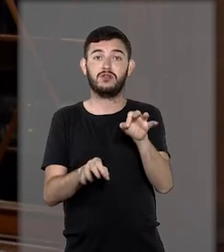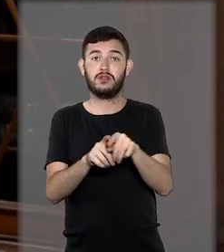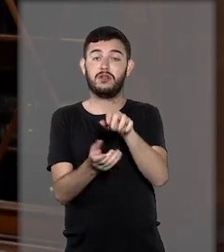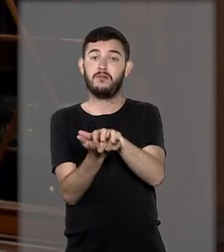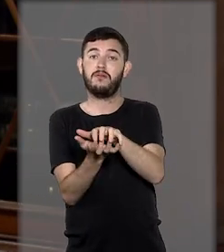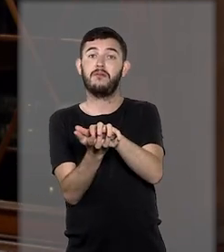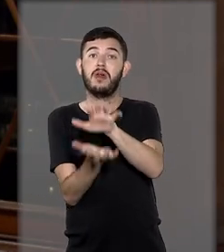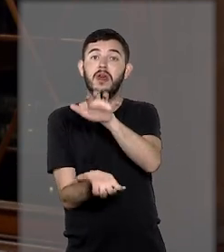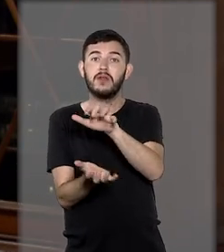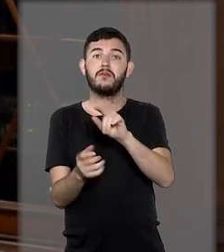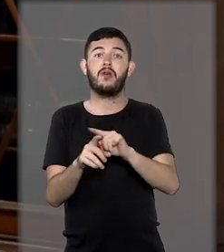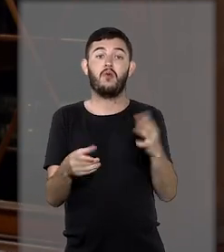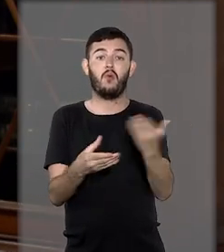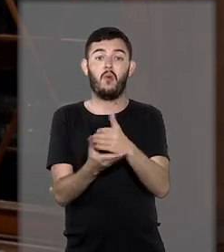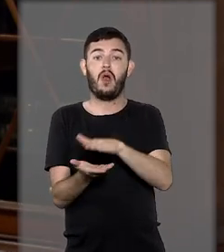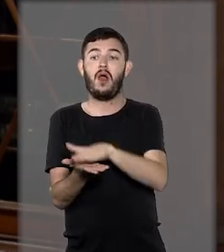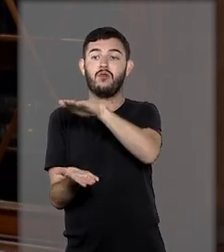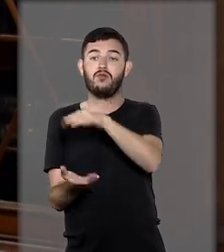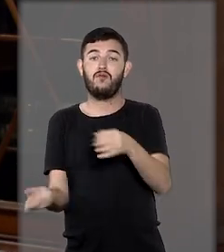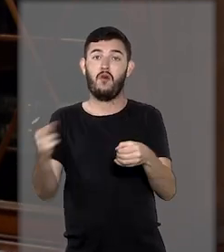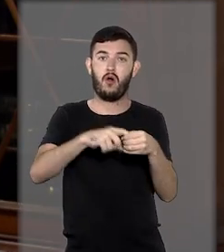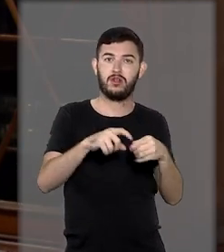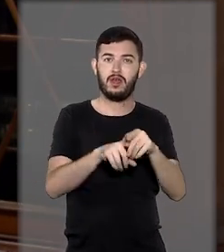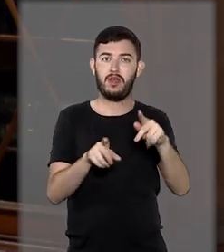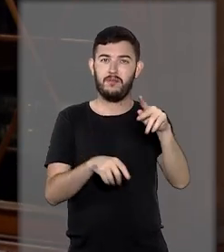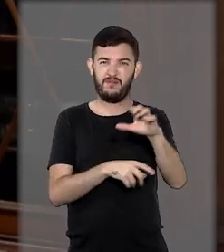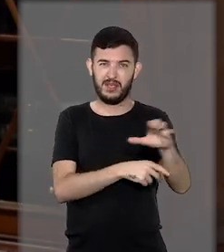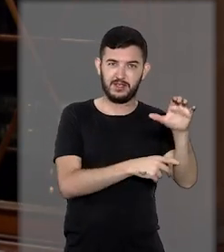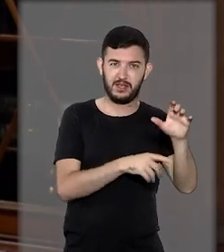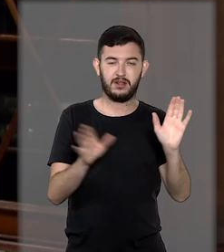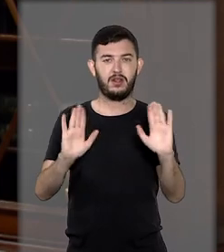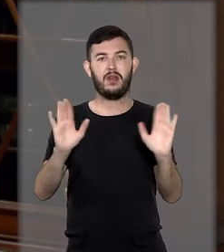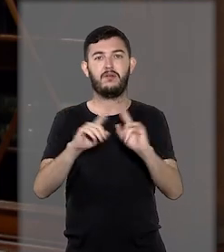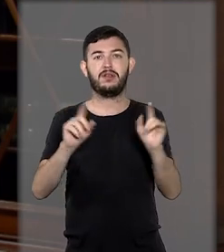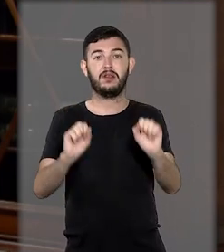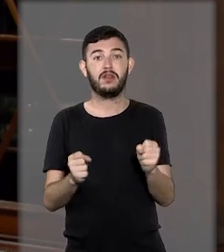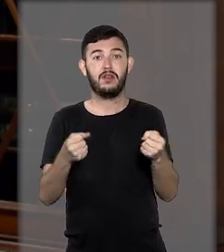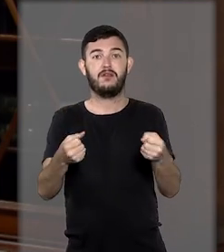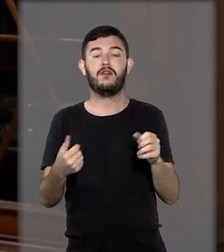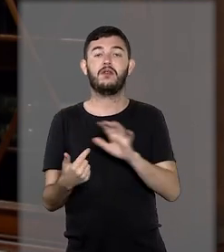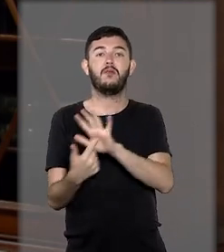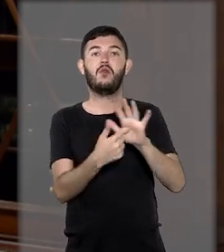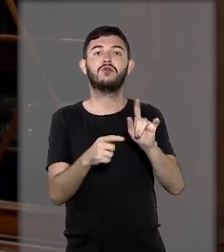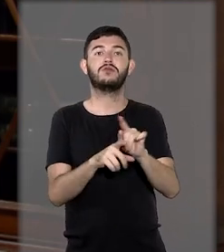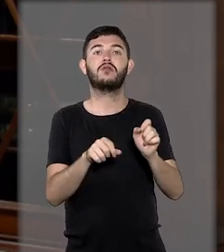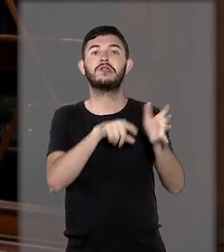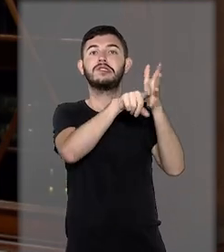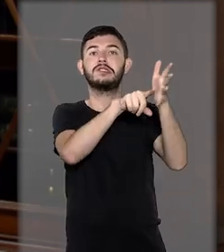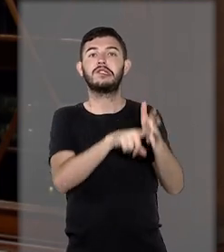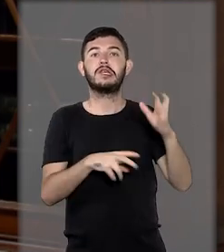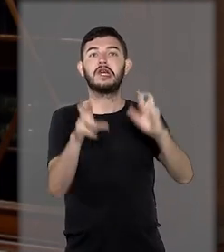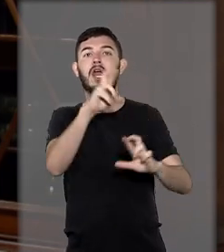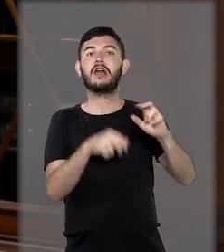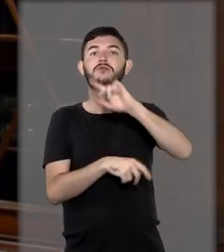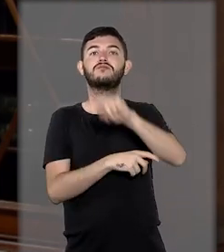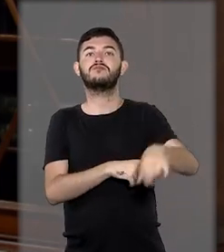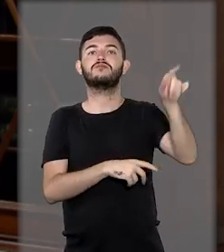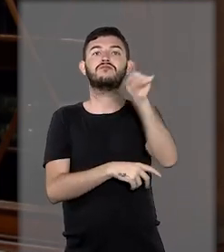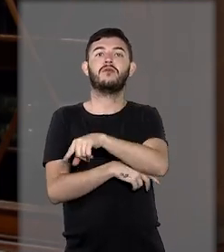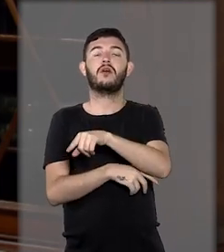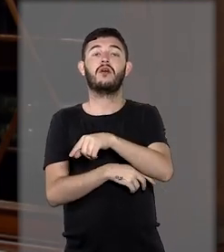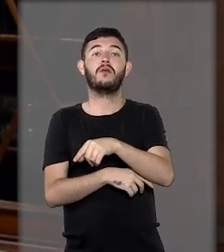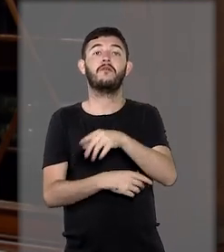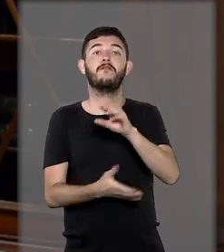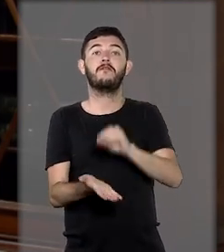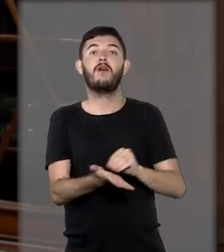não foram remetidos à Polícia Civil. No habeas corpus impetrado no STJ, a defesa alegou a nulidade do inquérito por falta de